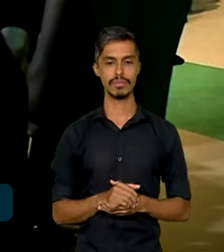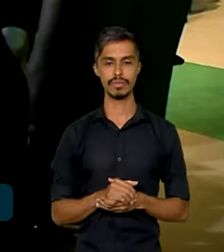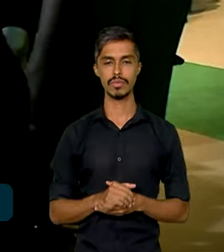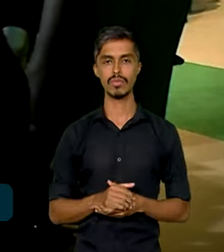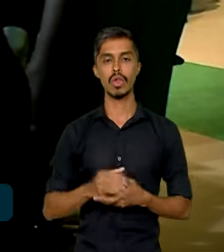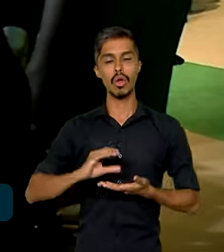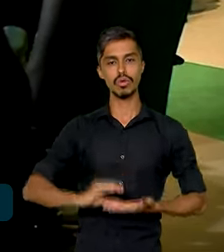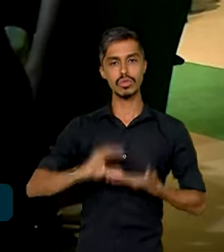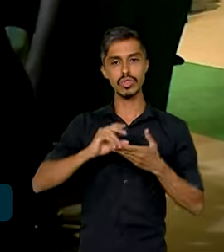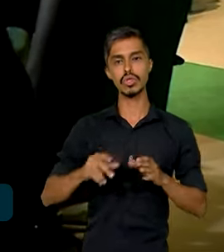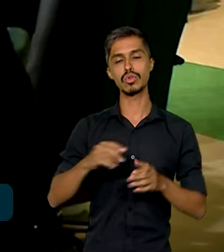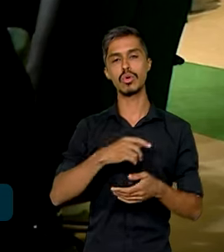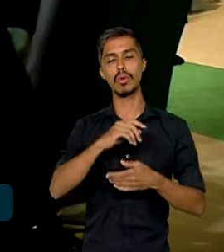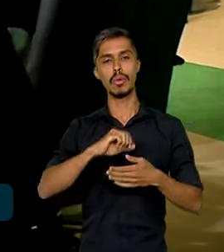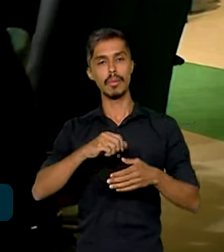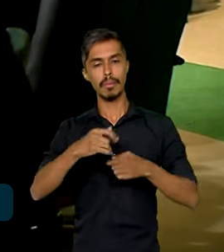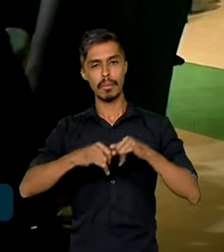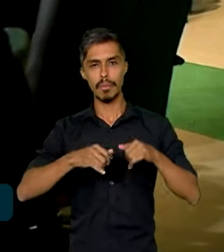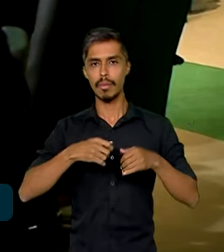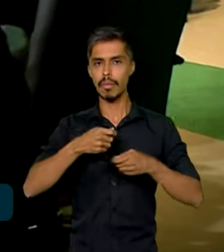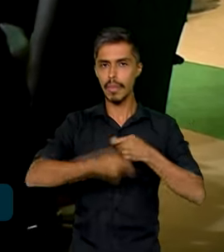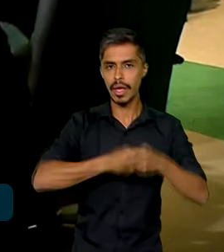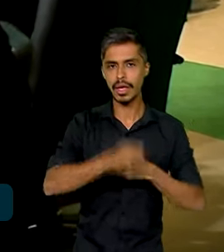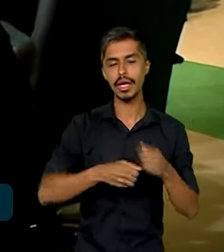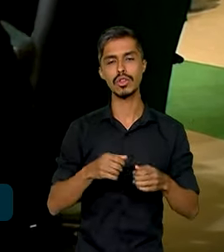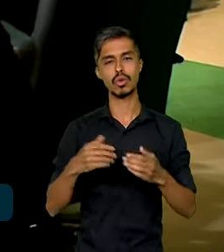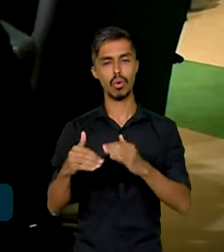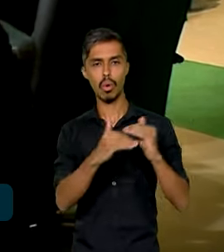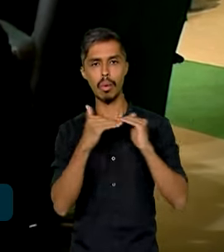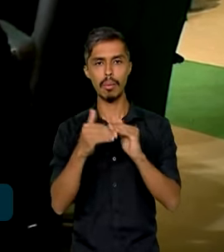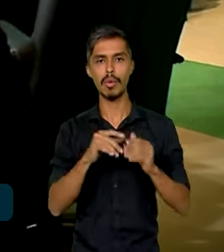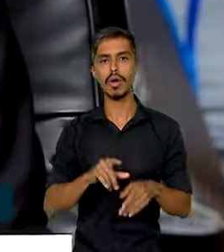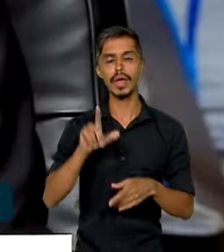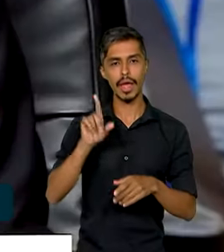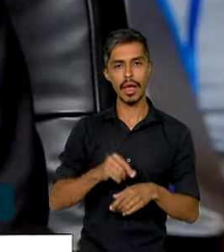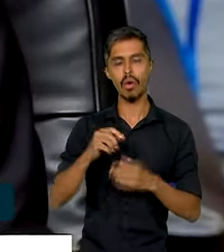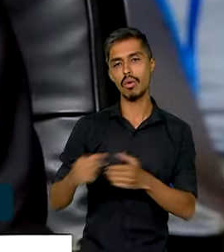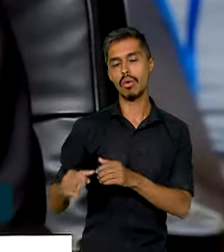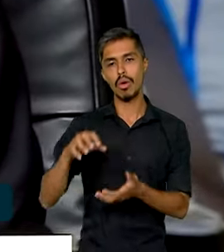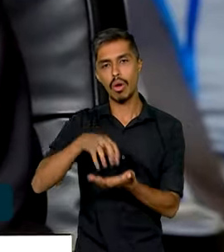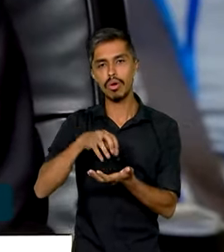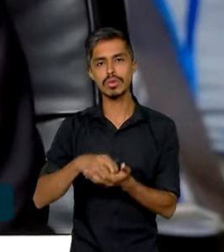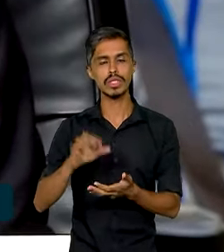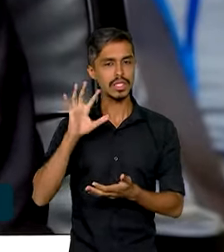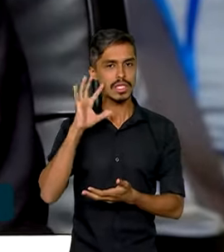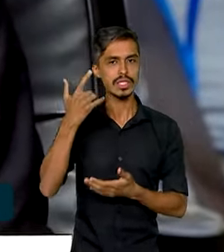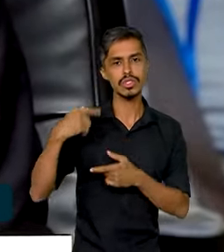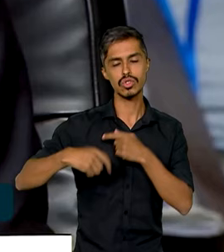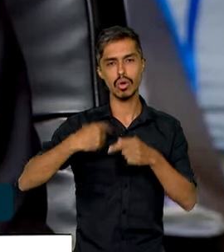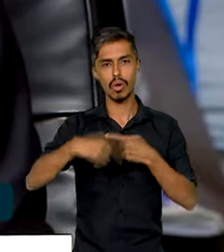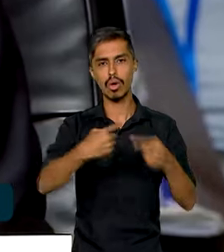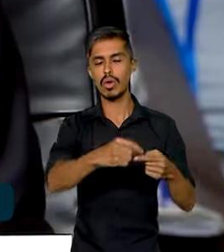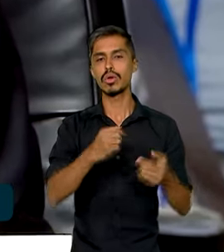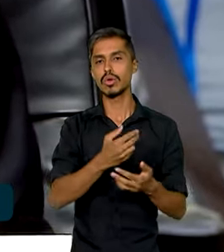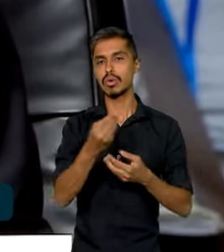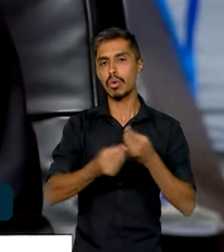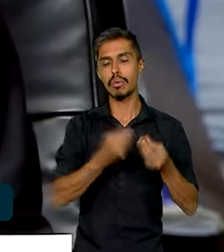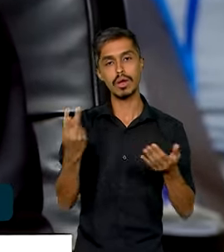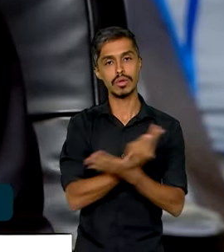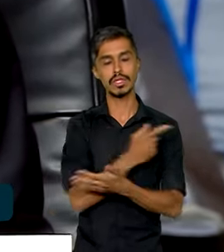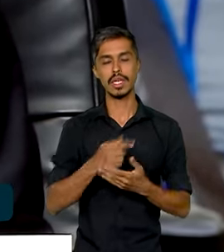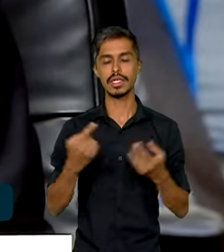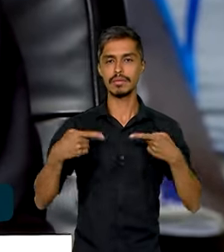Conselho do Mercado Comum é o órgão de tomada de decisões responsável pela condução política do processo de integração regional